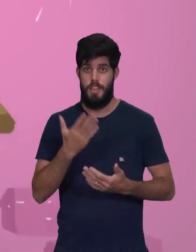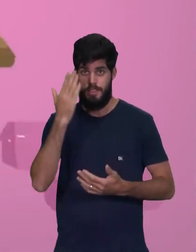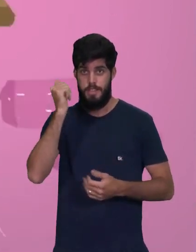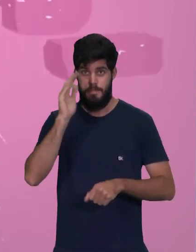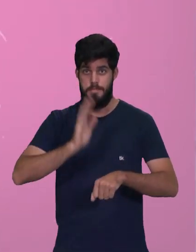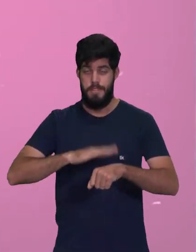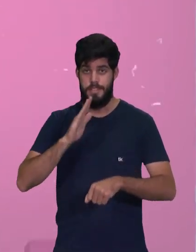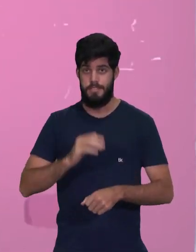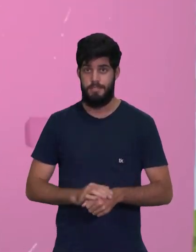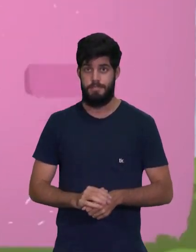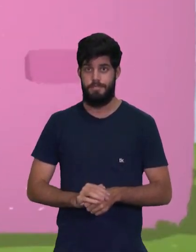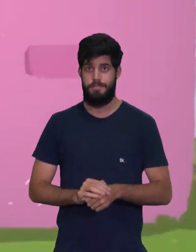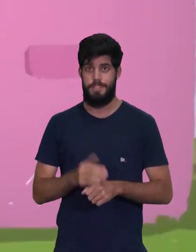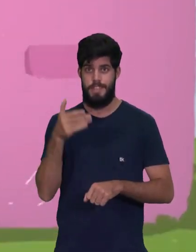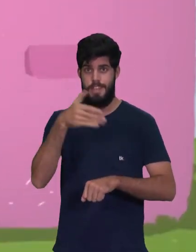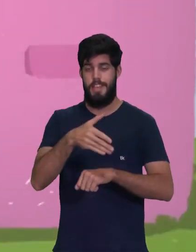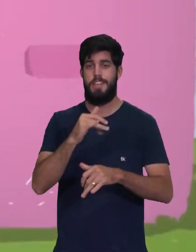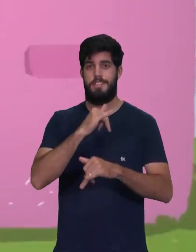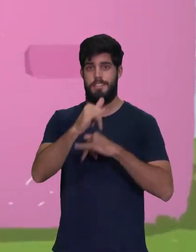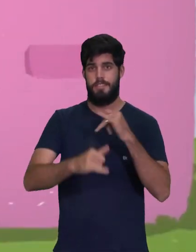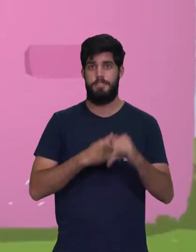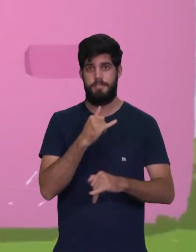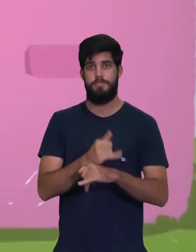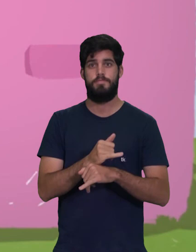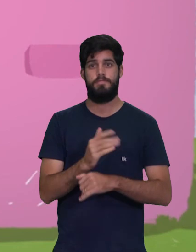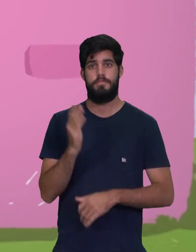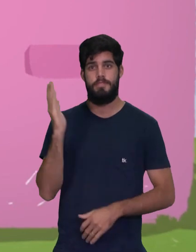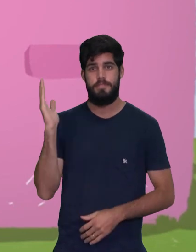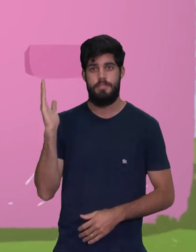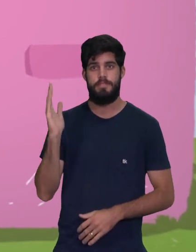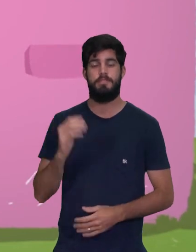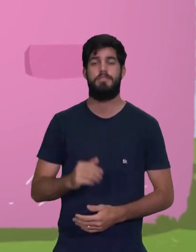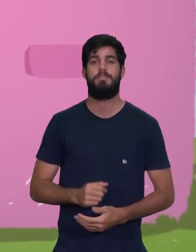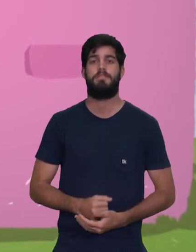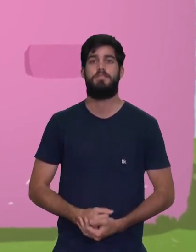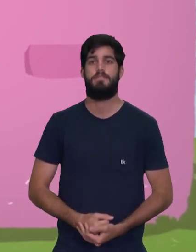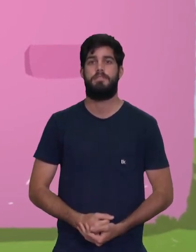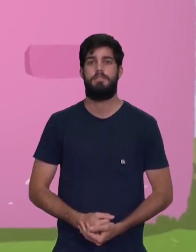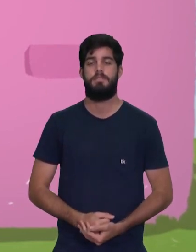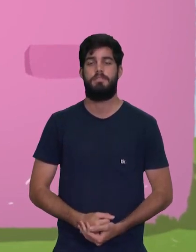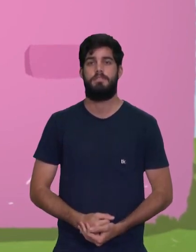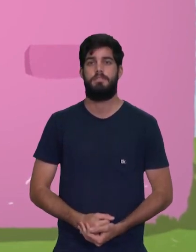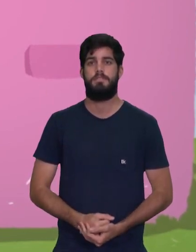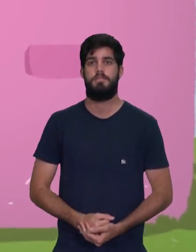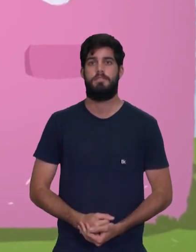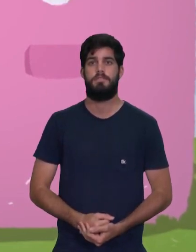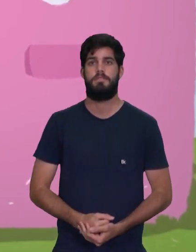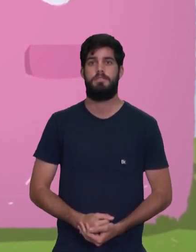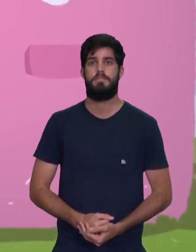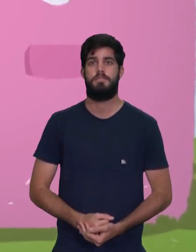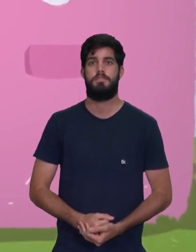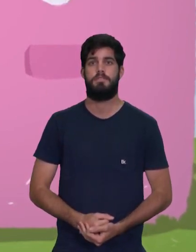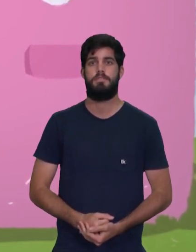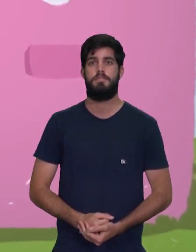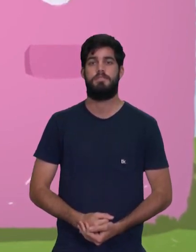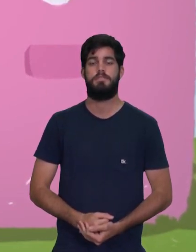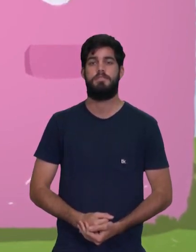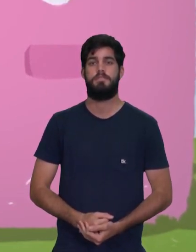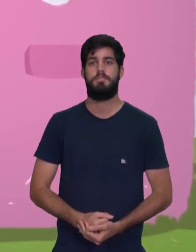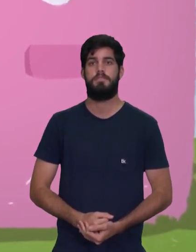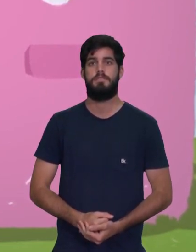Quer saber mais? Acesse www.fiquebem.org